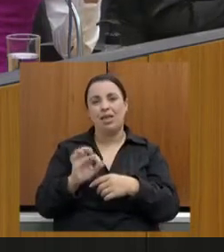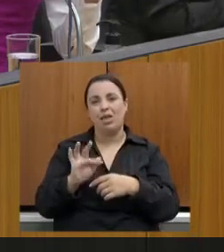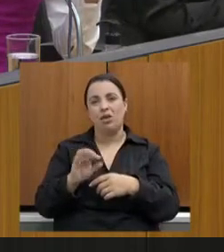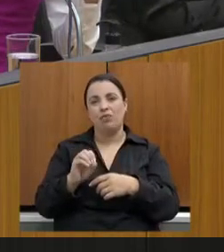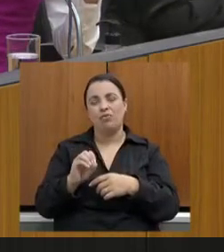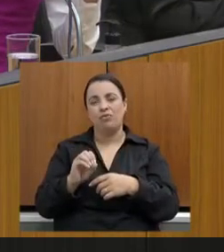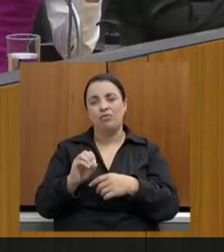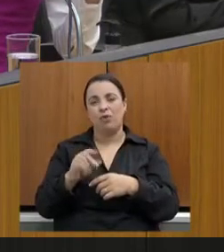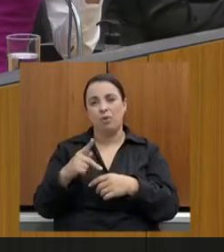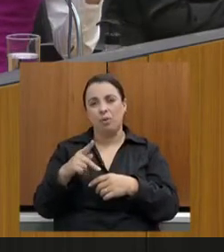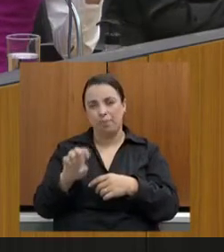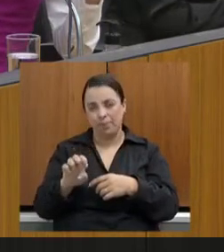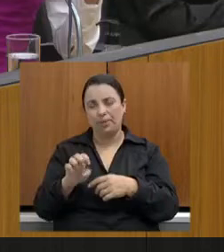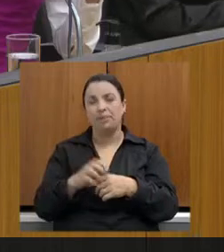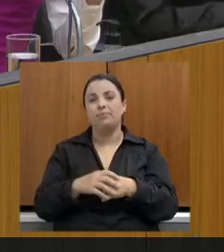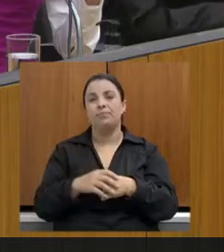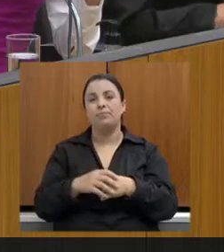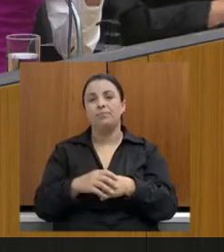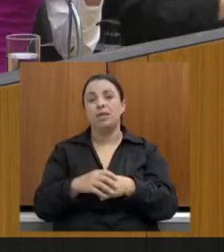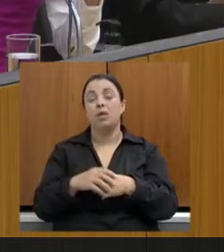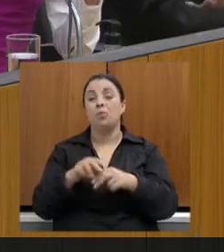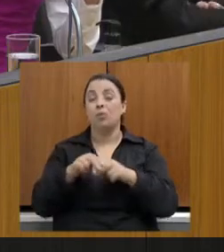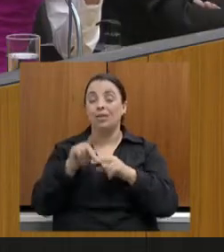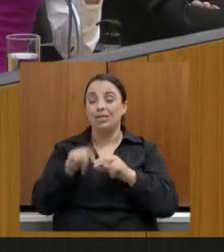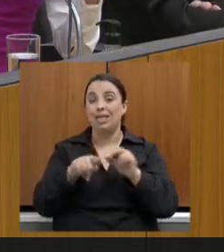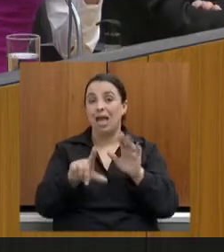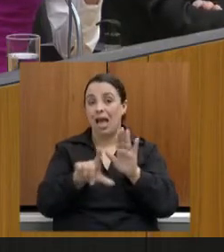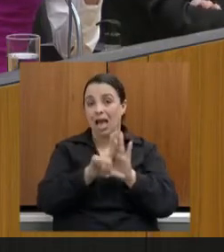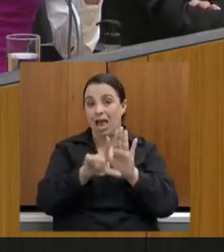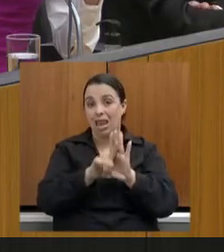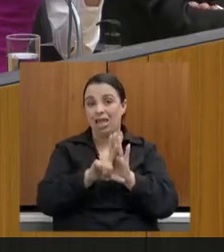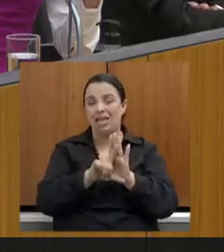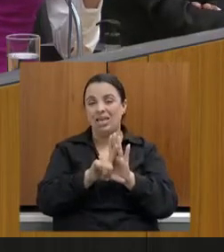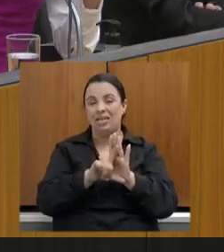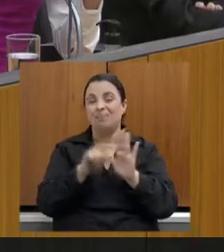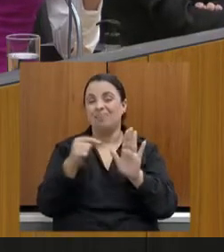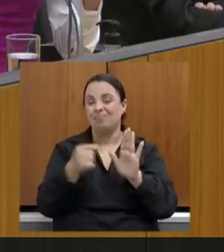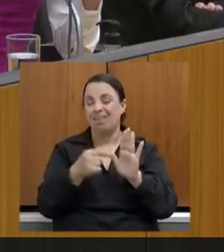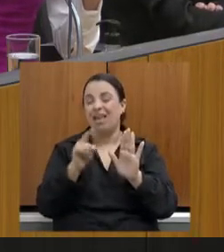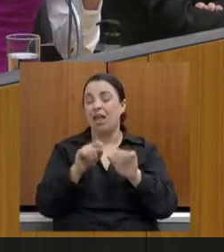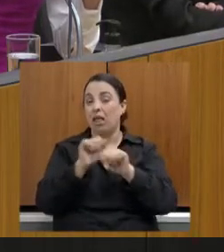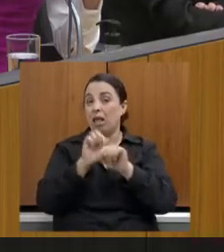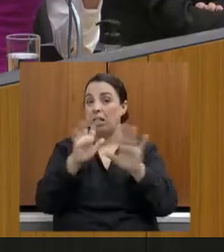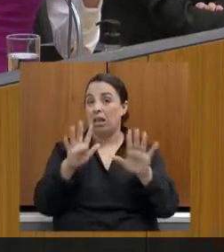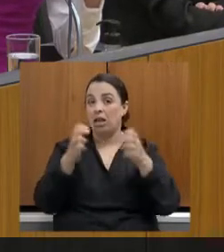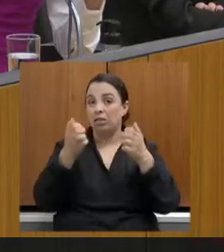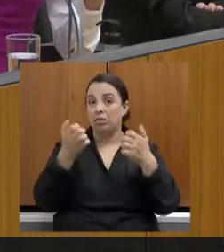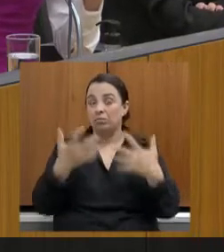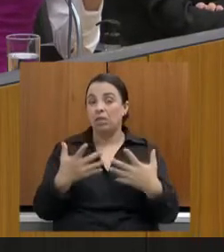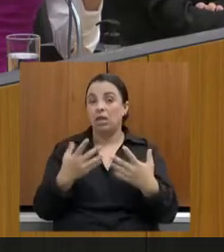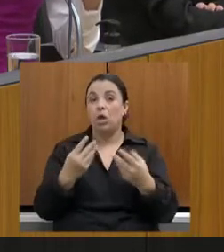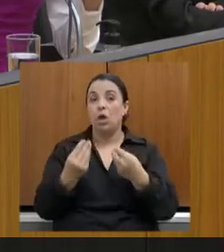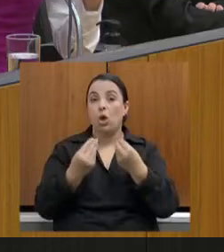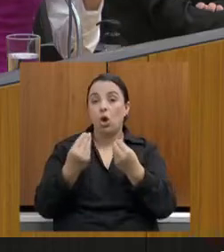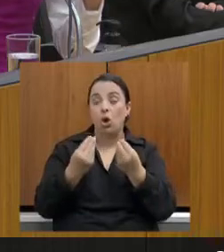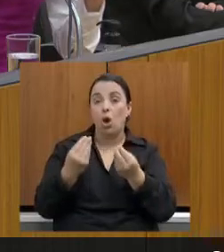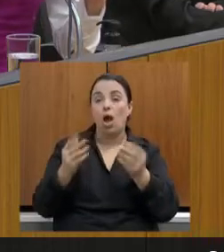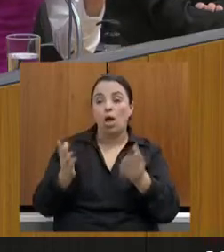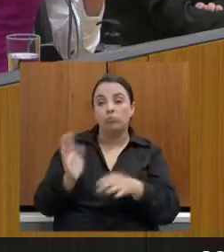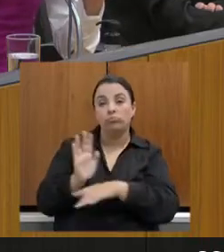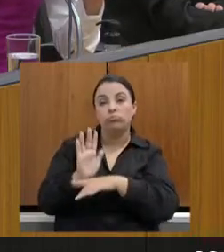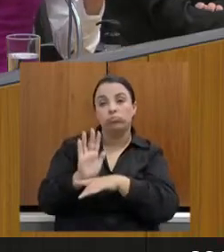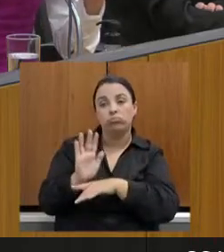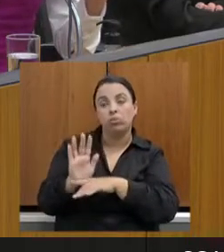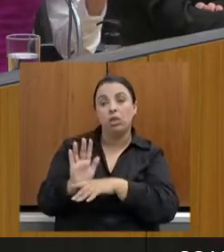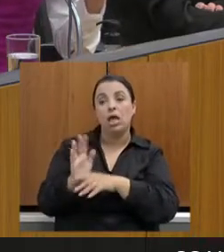a lei Robin Hood é muito clara nesse aspecto de favorecer essa busca de